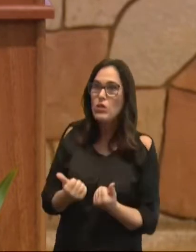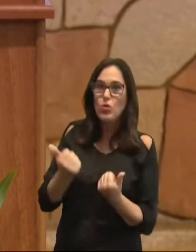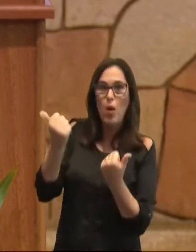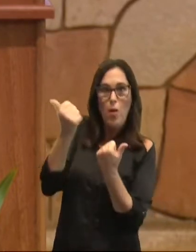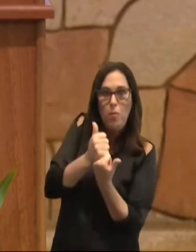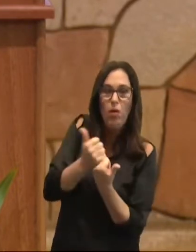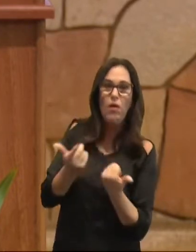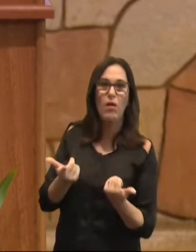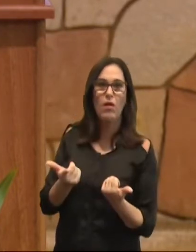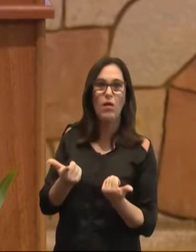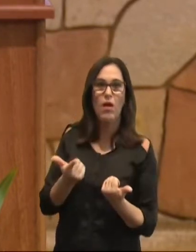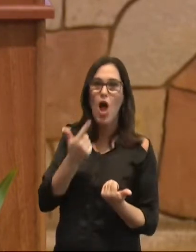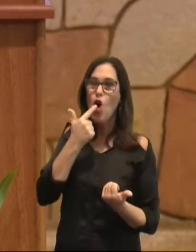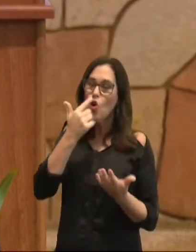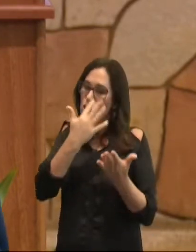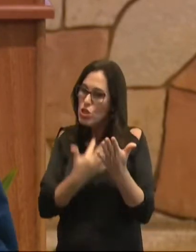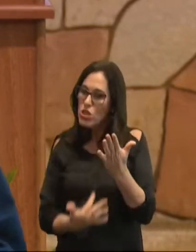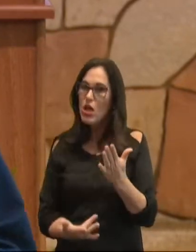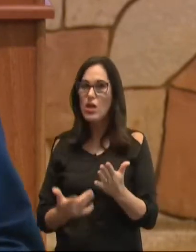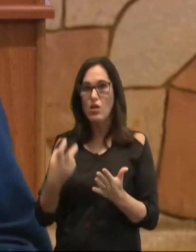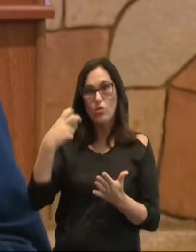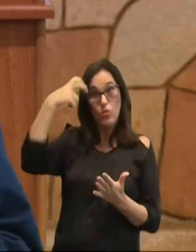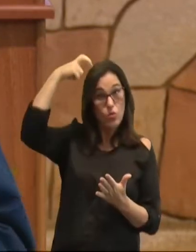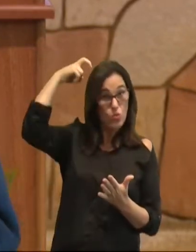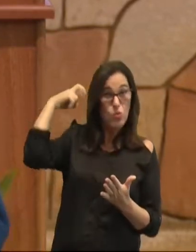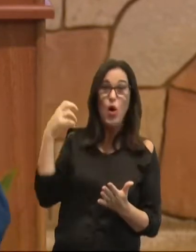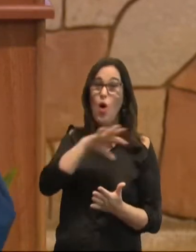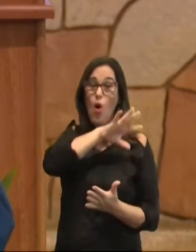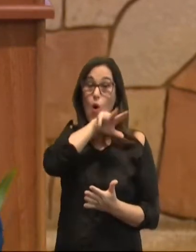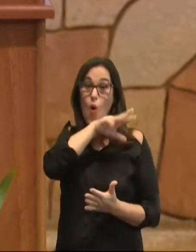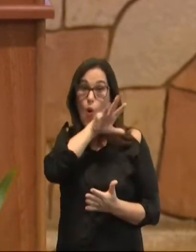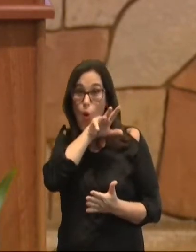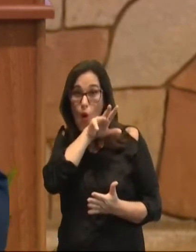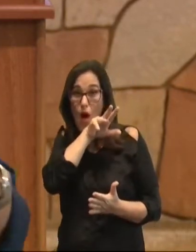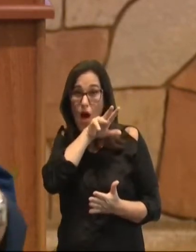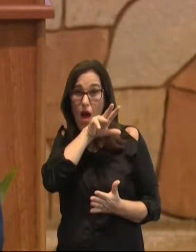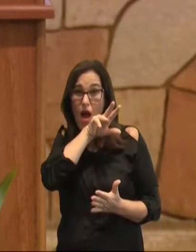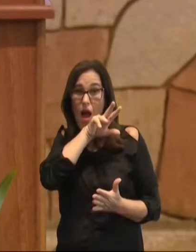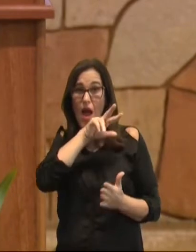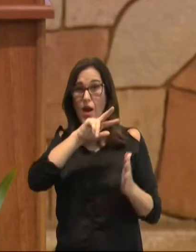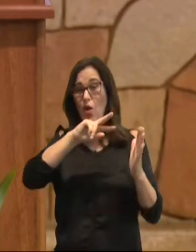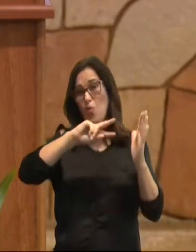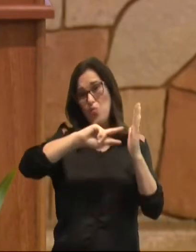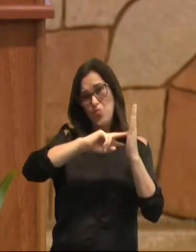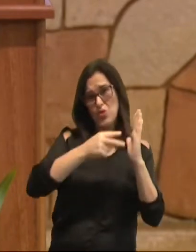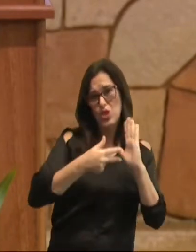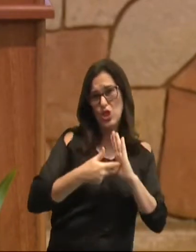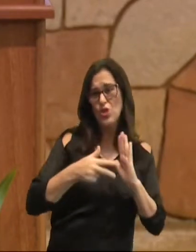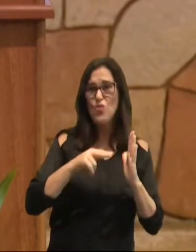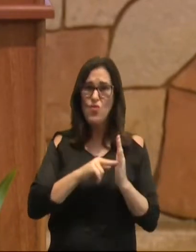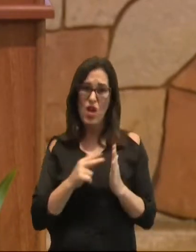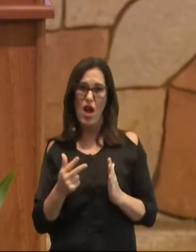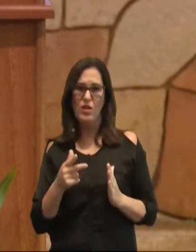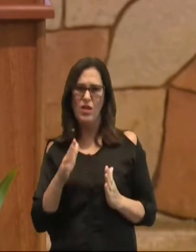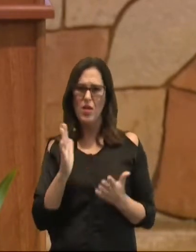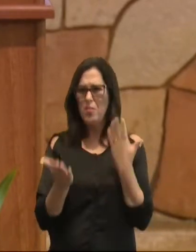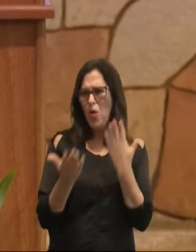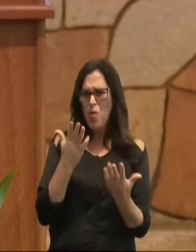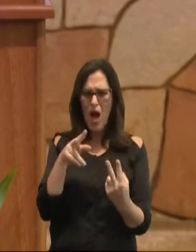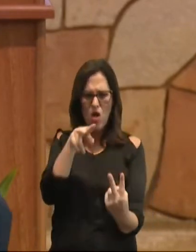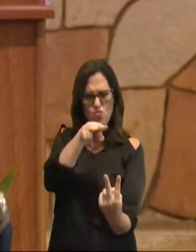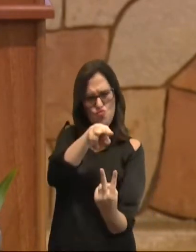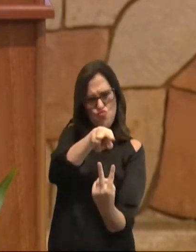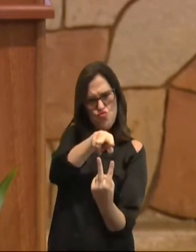o sangue, o sacrifício de animais era como uma sombra, era como um